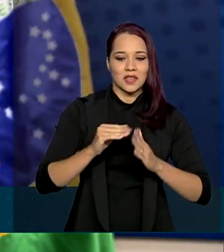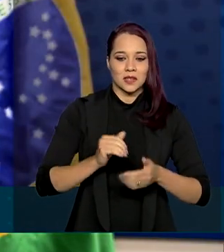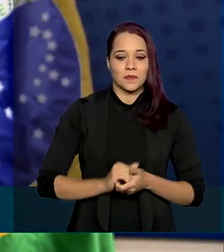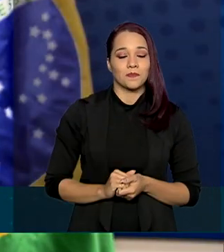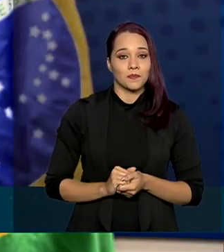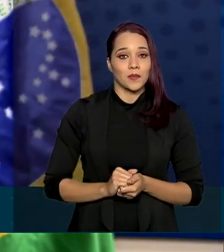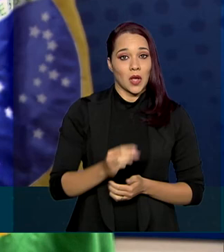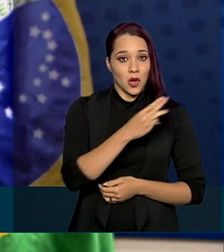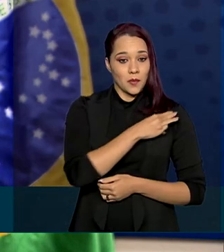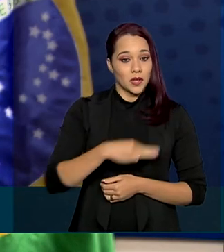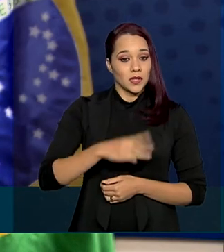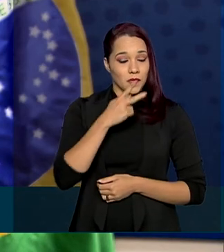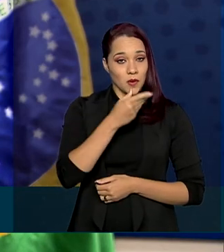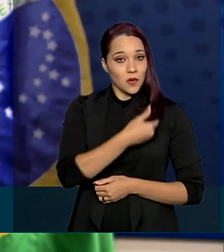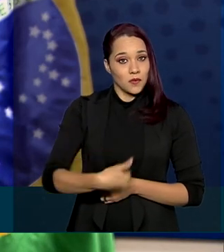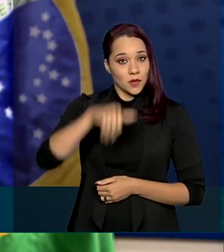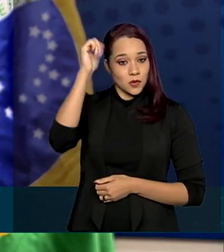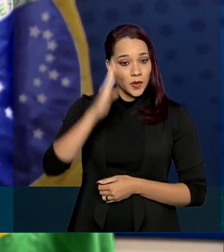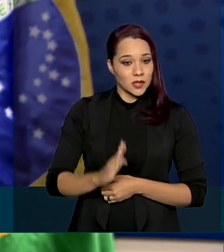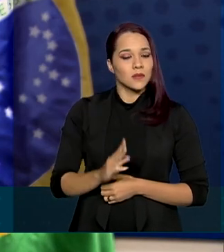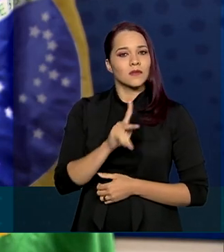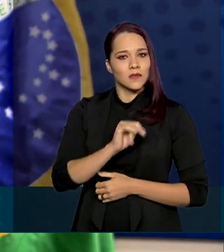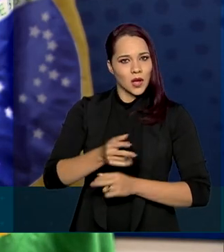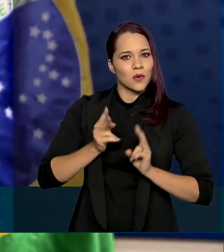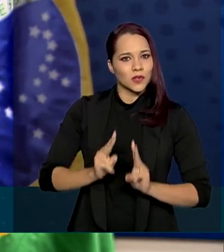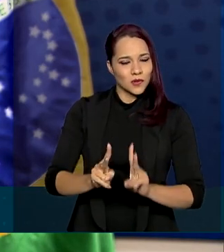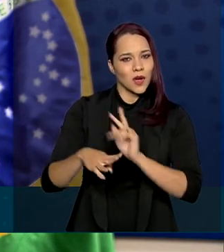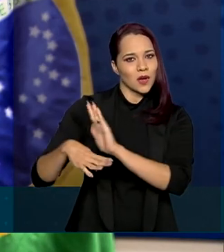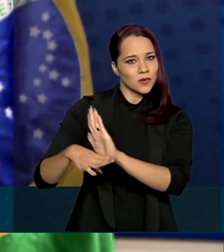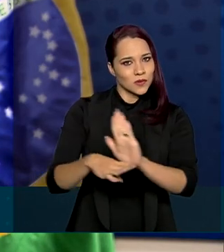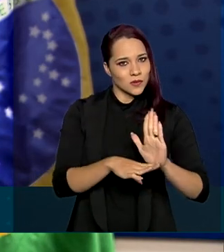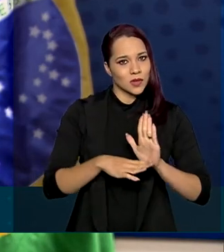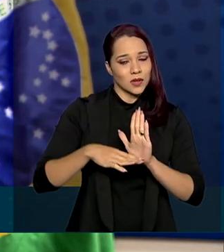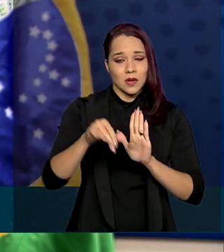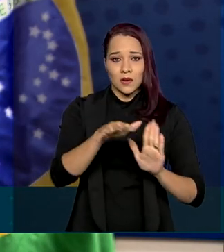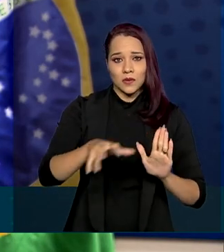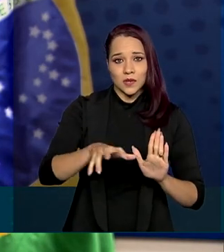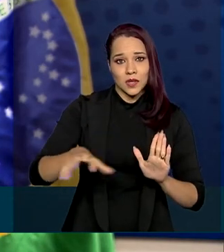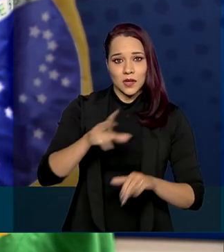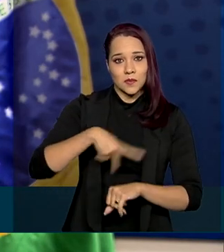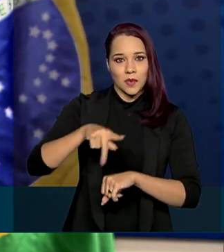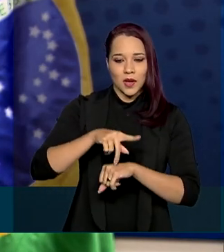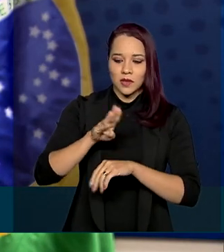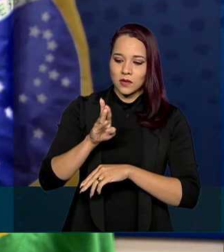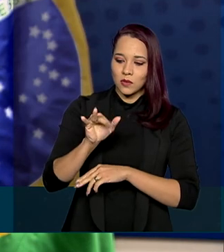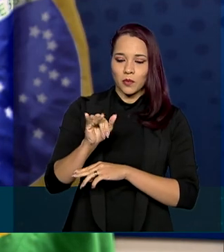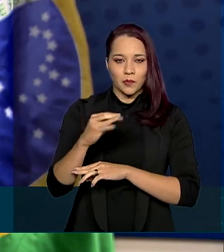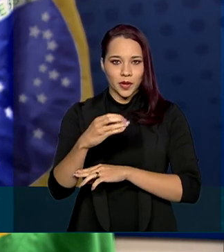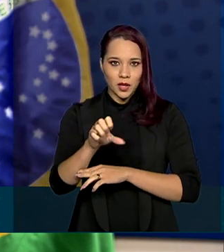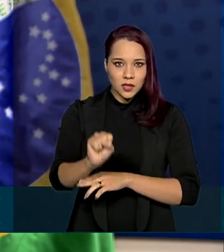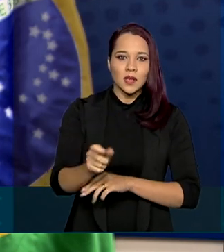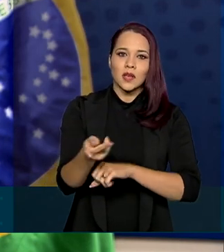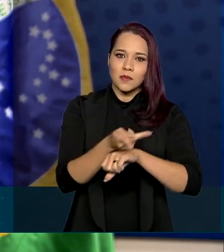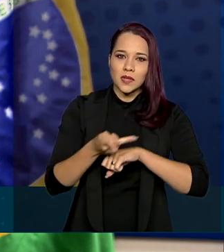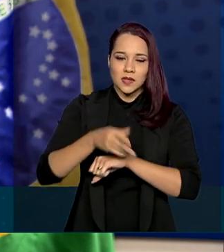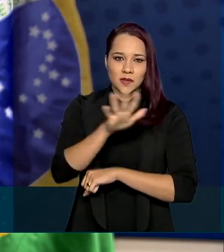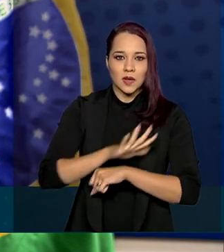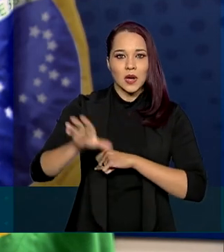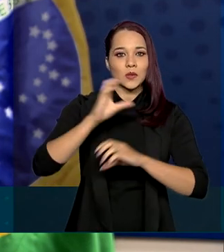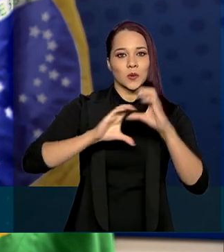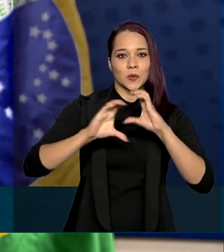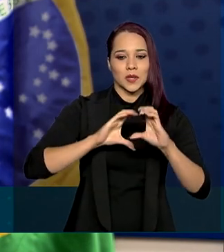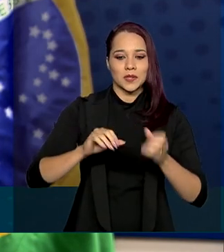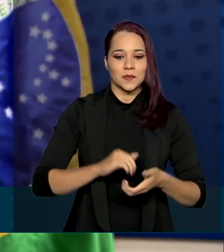ministro enfatizou que o governo brasileiro vai continuar colaborando com os demais países do BRICS em pesquisas na área de comunicação.